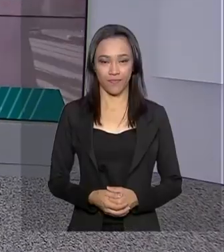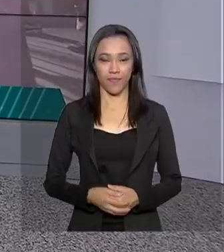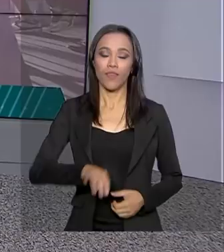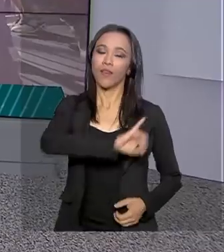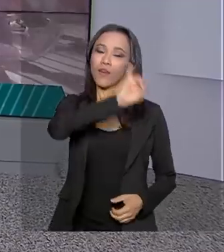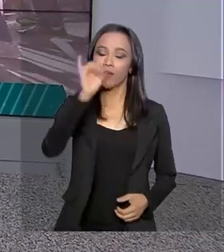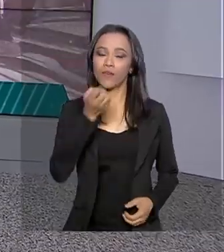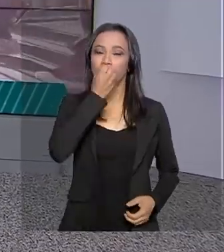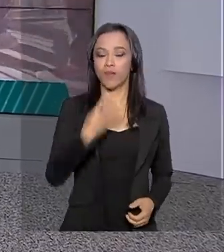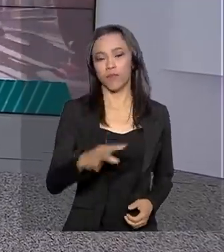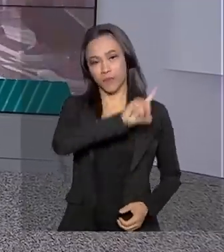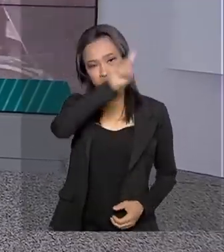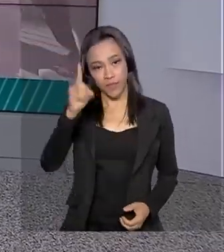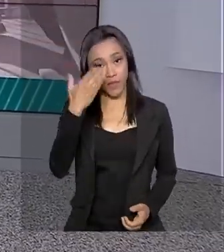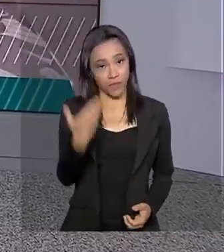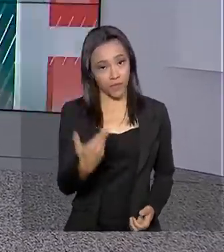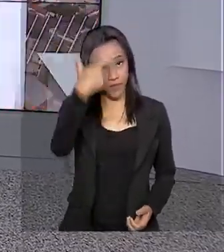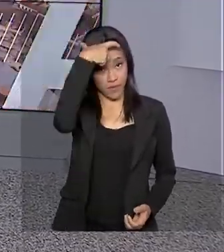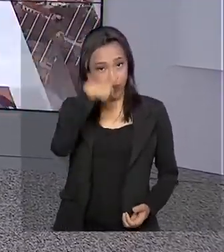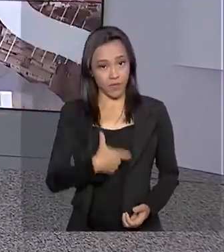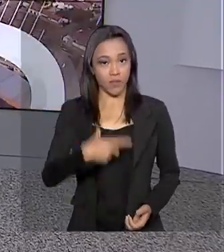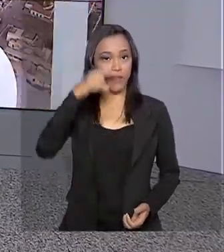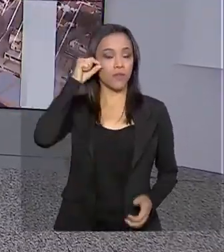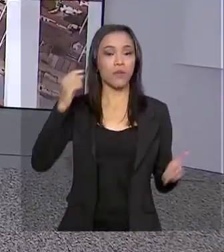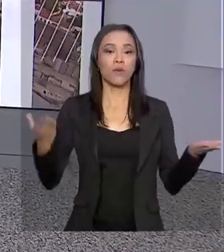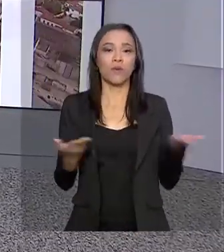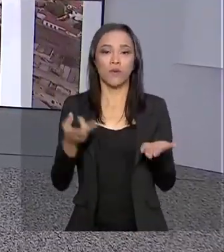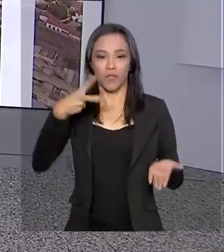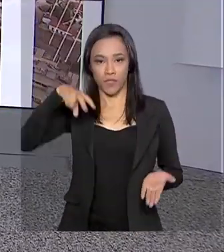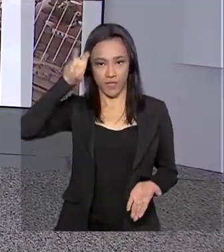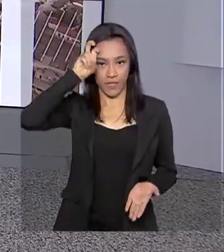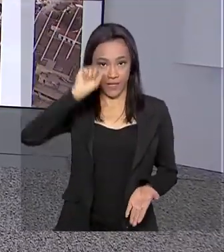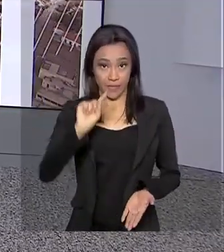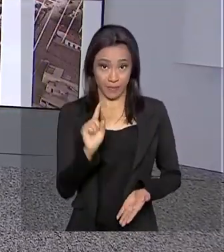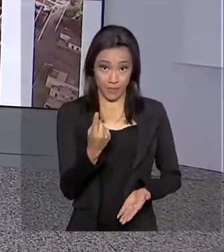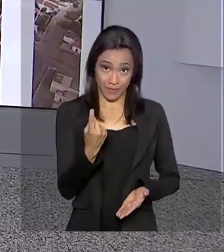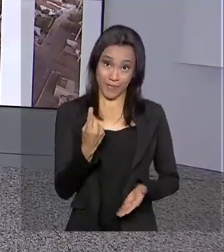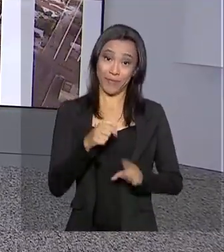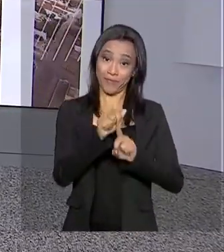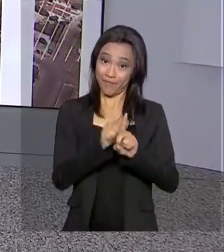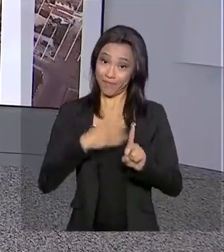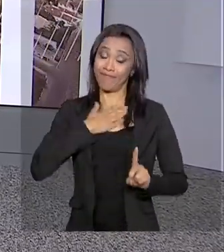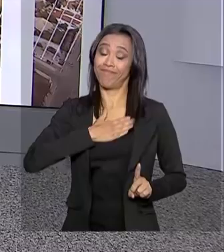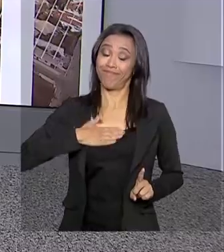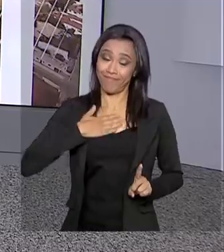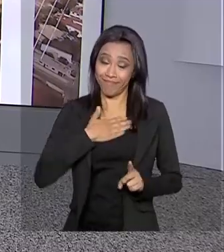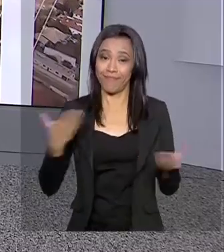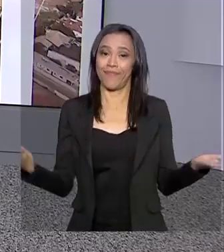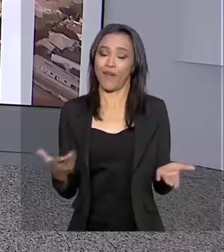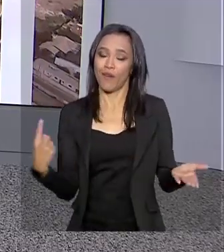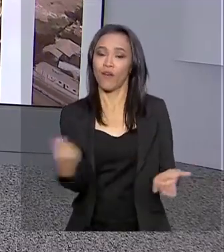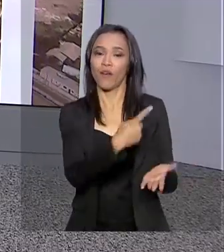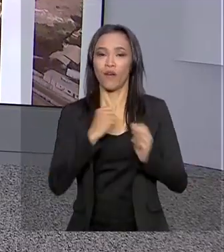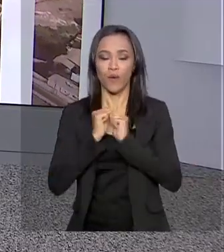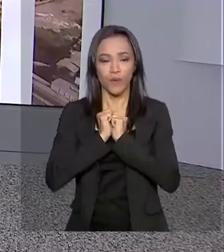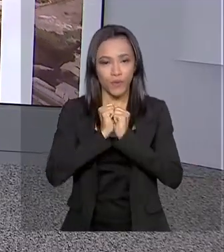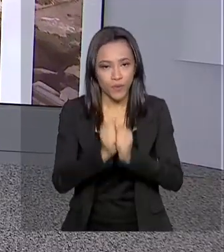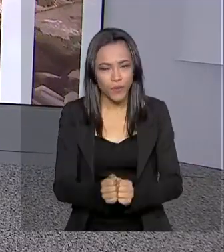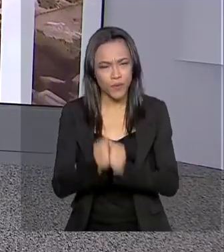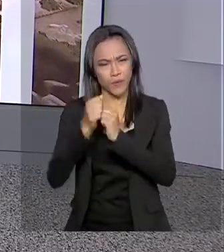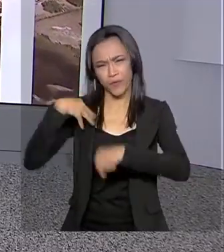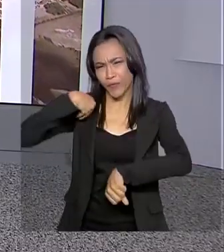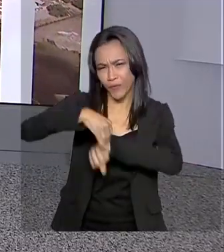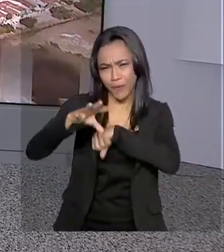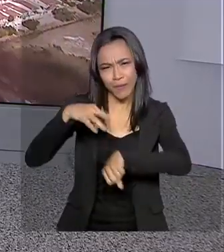Olá, bom dia pra você, eu sou Renata Corsini e hoje é quinta-feira, 1º de agosto. A partir de agora, estamos juntos no Brasil em Dia com